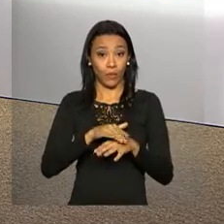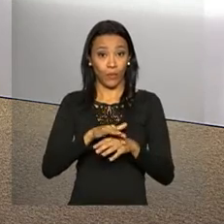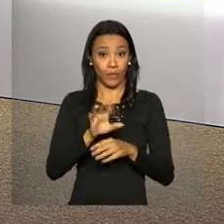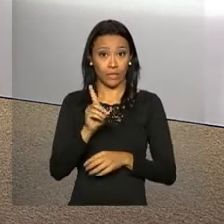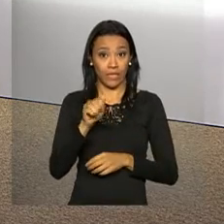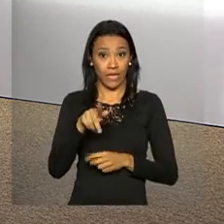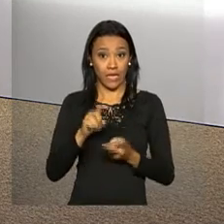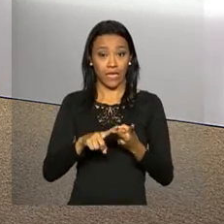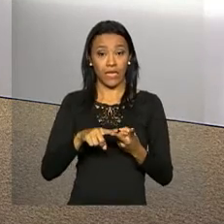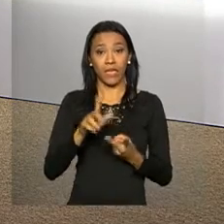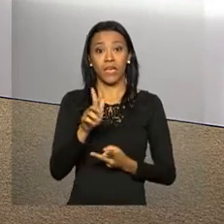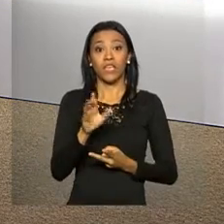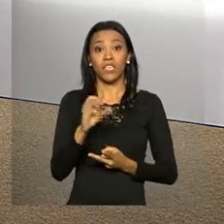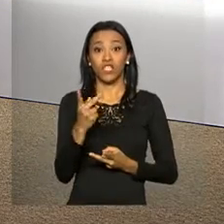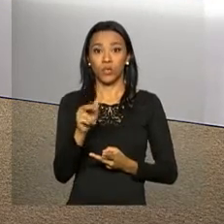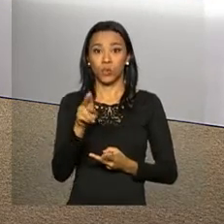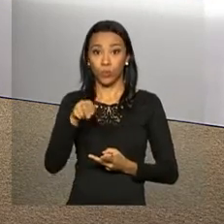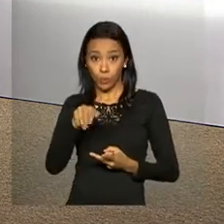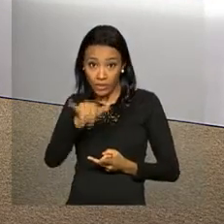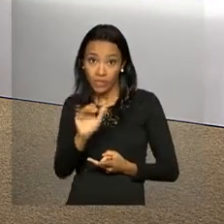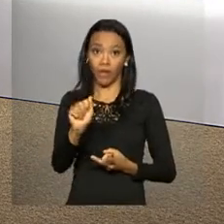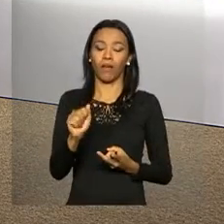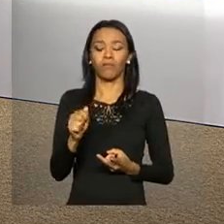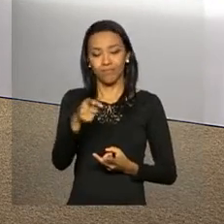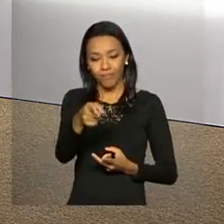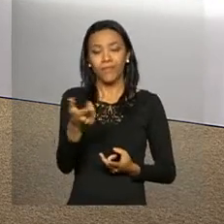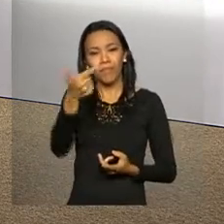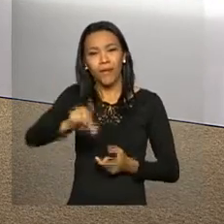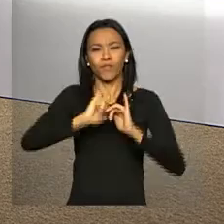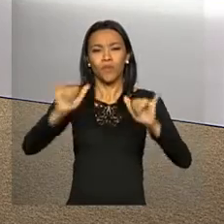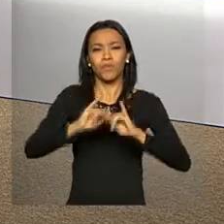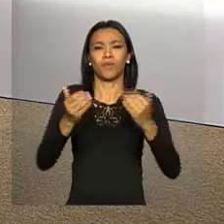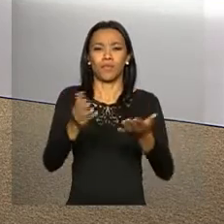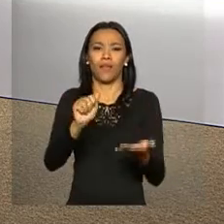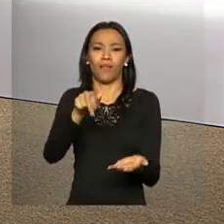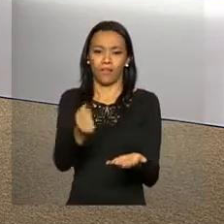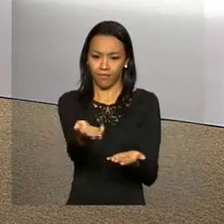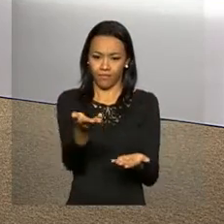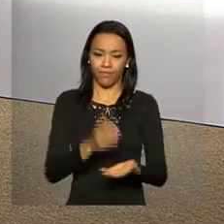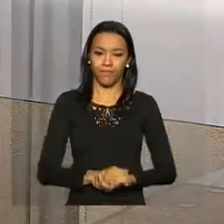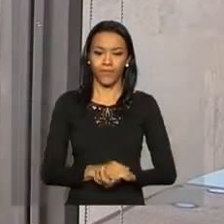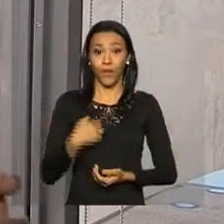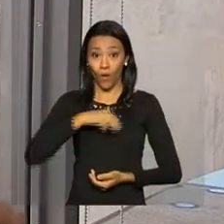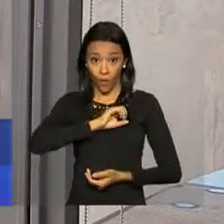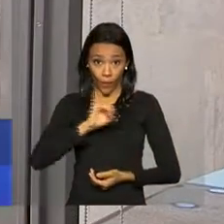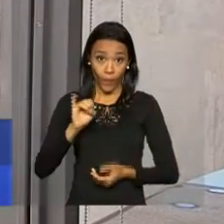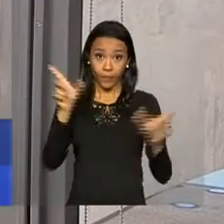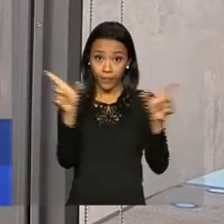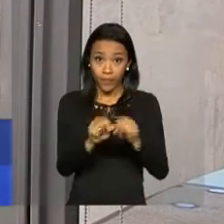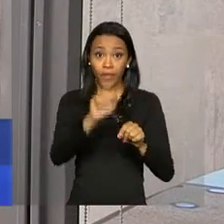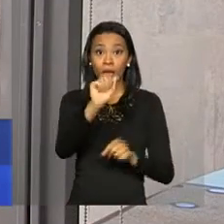febre chikungunha. A repórter Ana Gabriela Salles ao vivo tem mais informações, Ana. Oi, Jaime. A Anvisa,